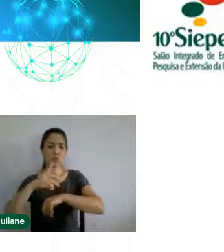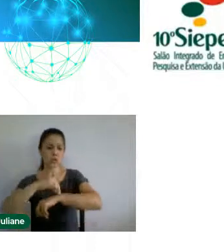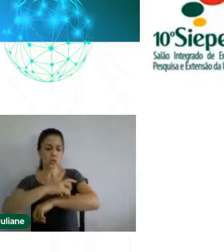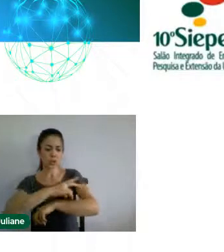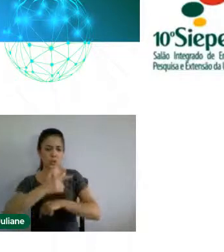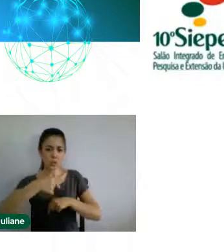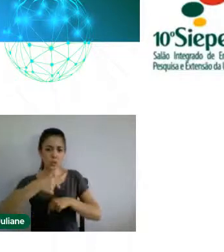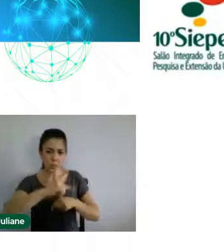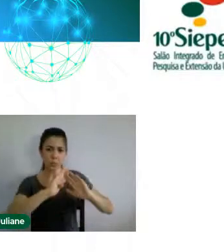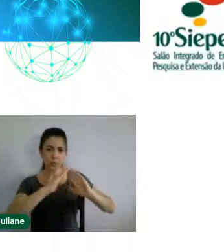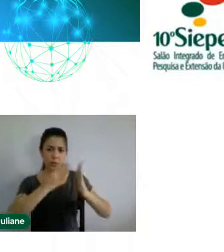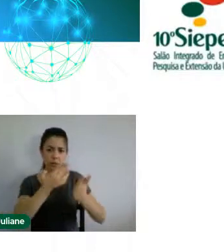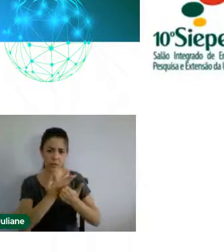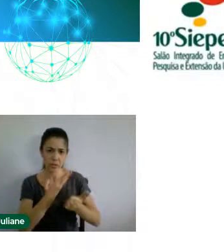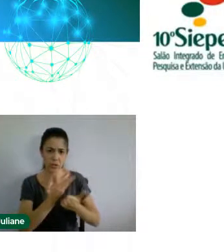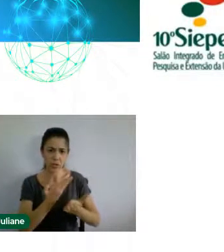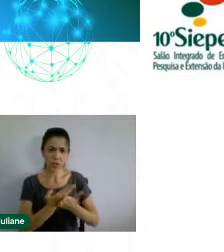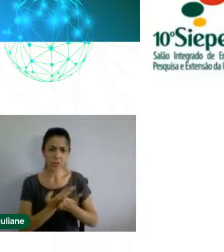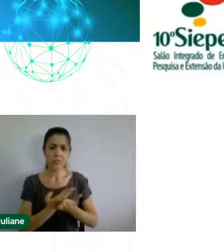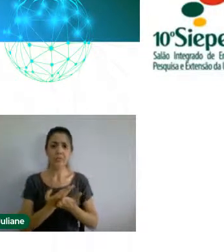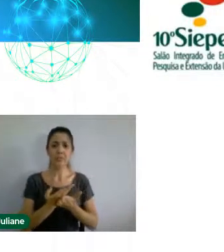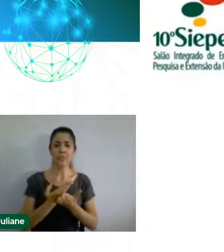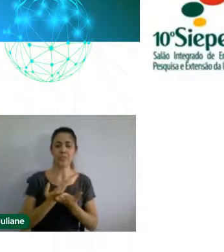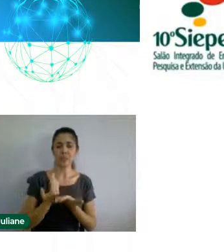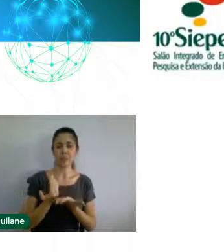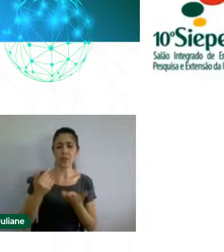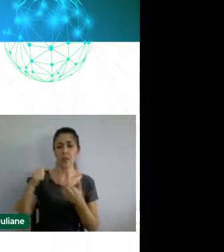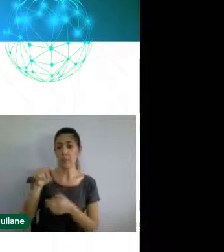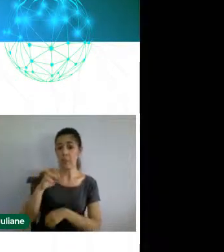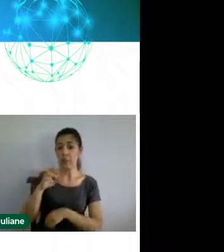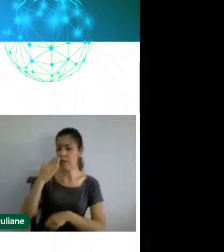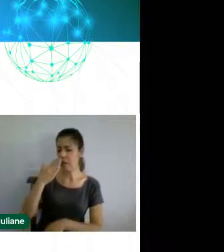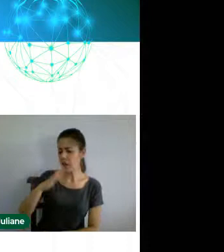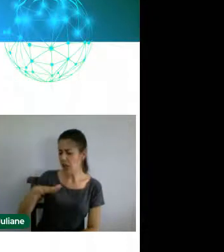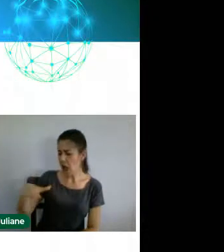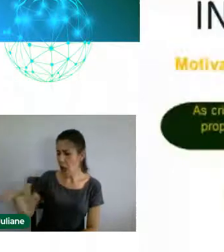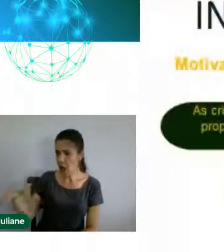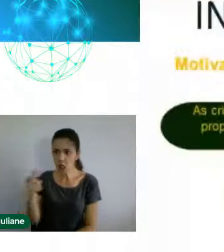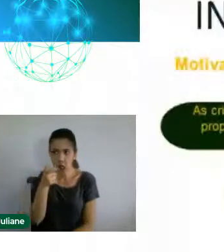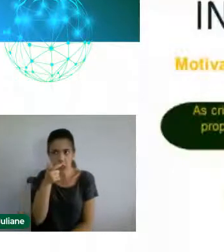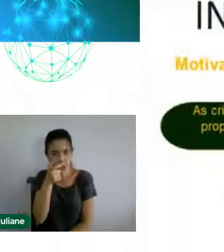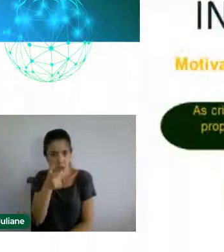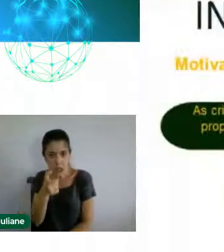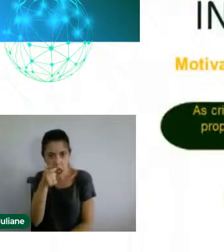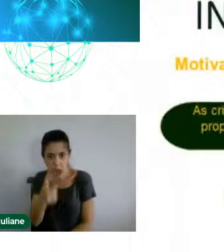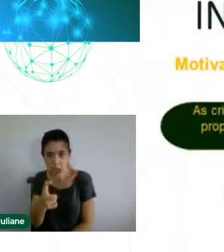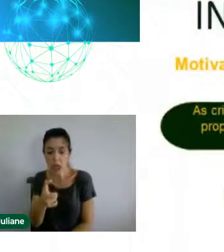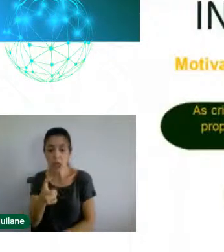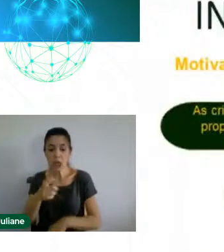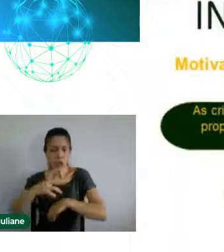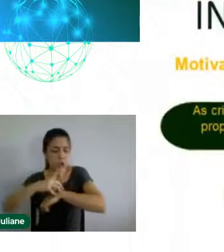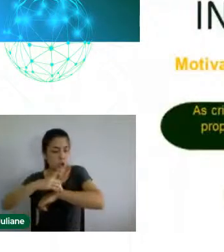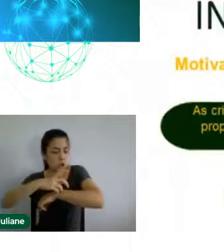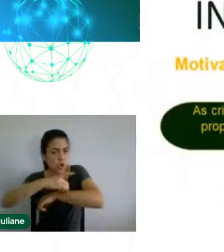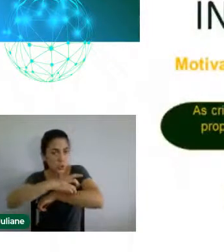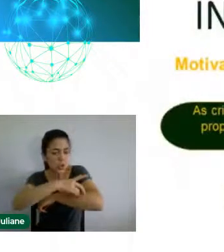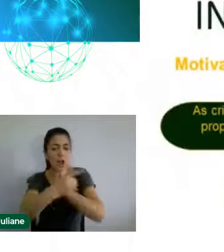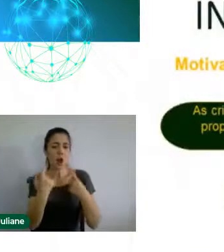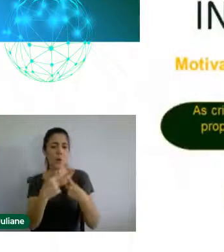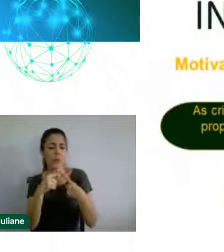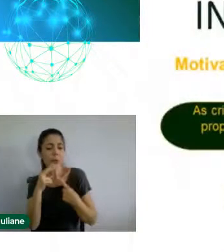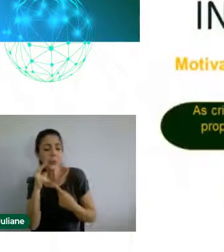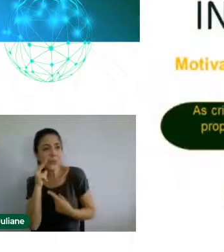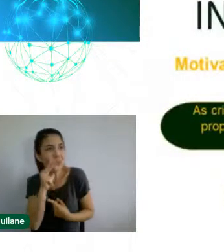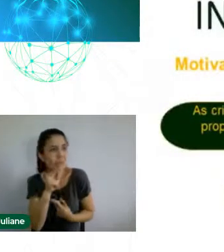Marcon. Pelas crianças serem bastante propensas se interessarem pelos dinossauros ao qual elas visualizam em filmes e séries, esses animais podem